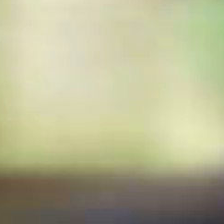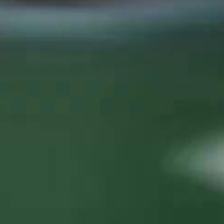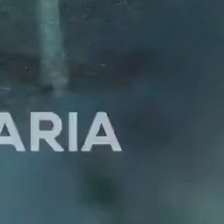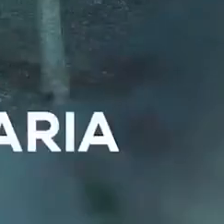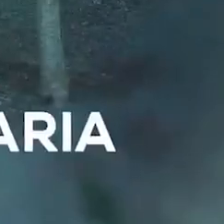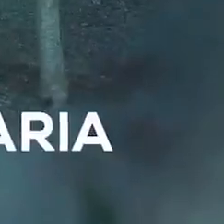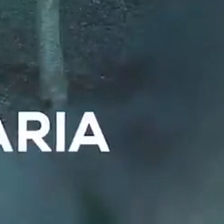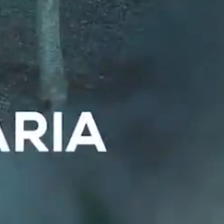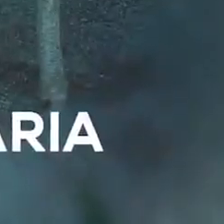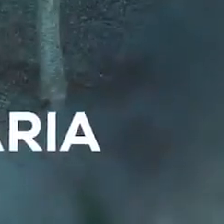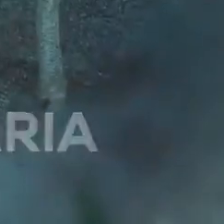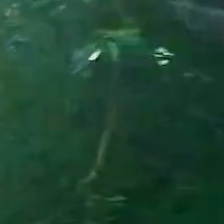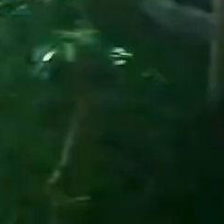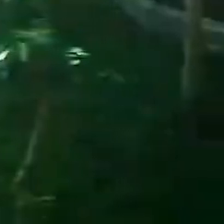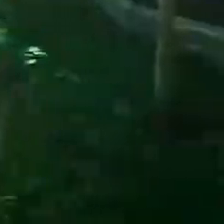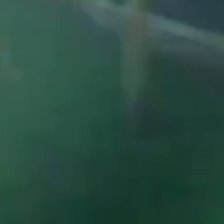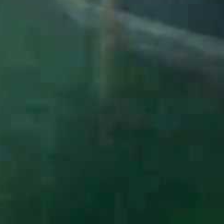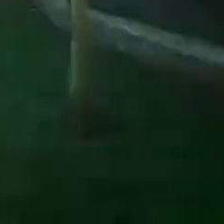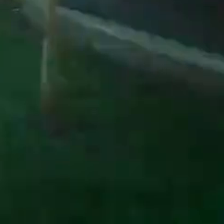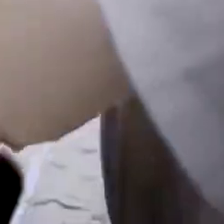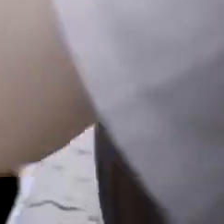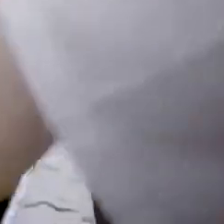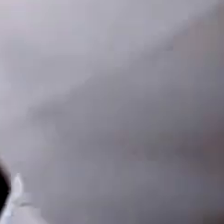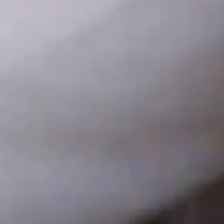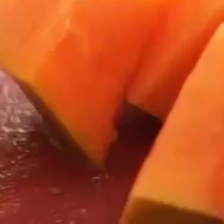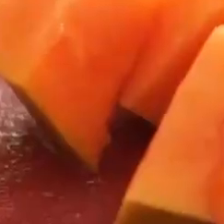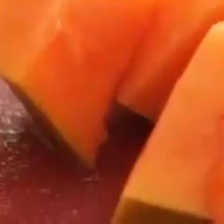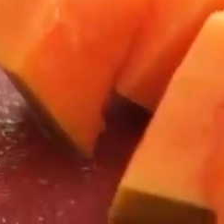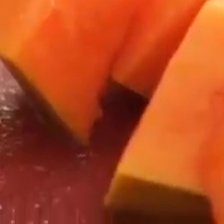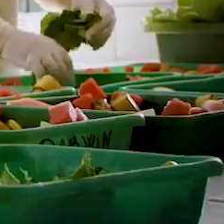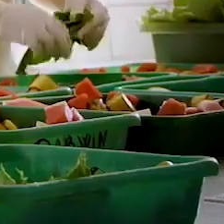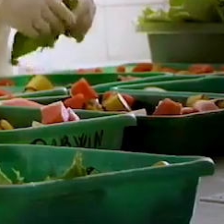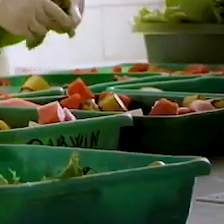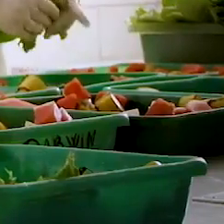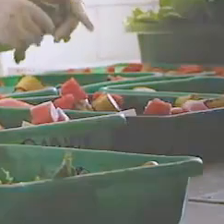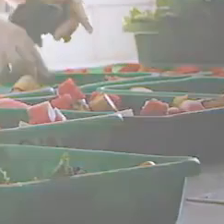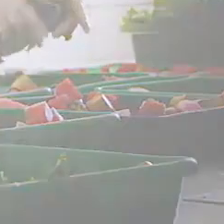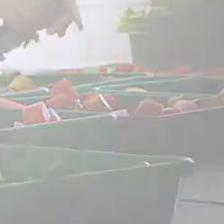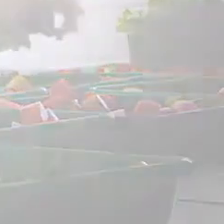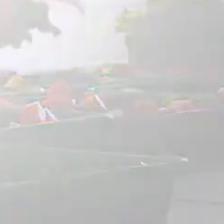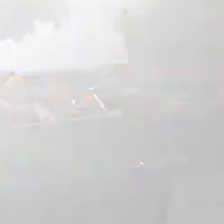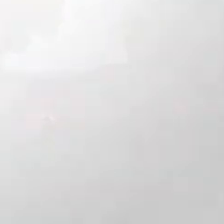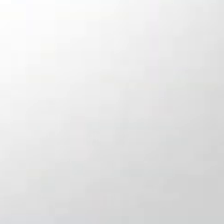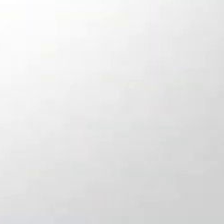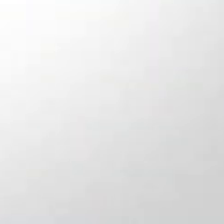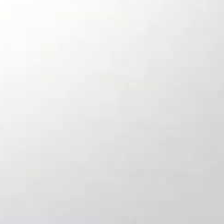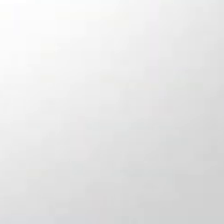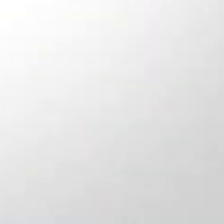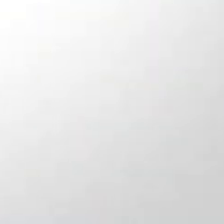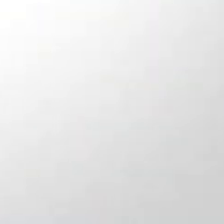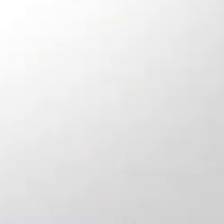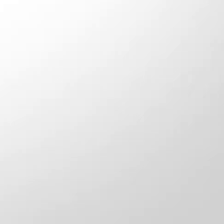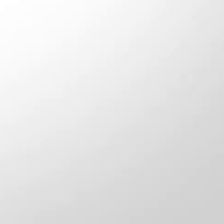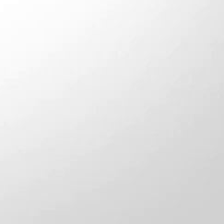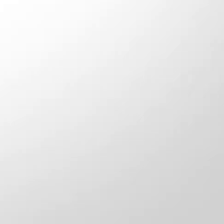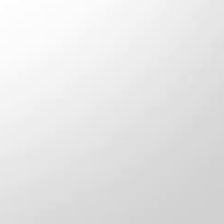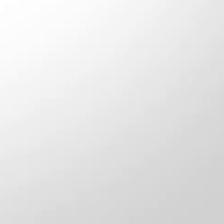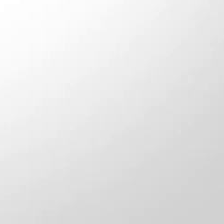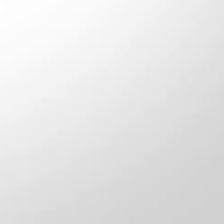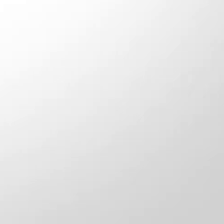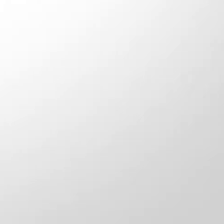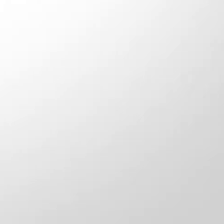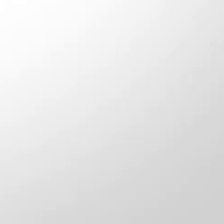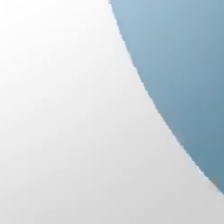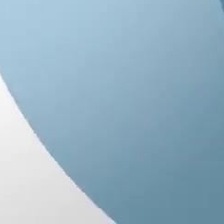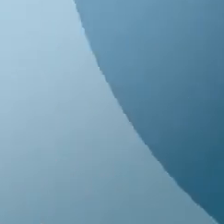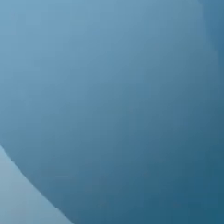compatível, frequência humana monitorada, higiene e cuidados 24 horas. Visite o Projeto Primaves